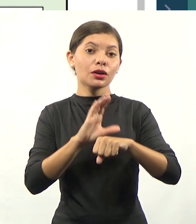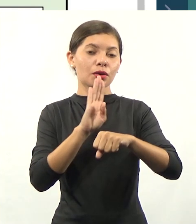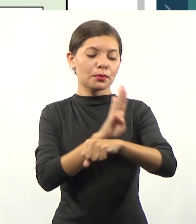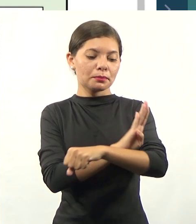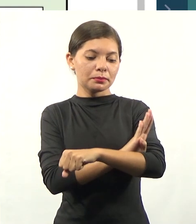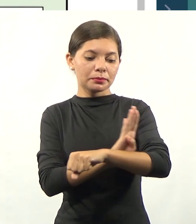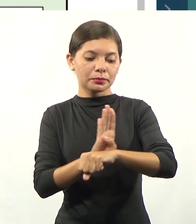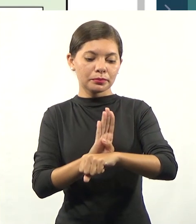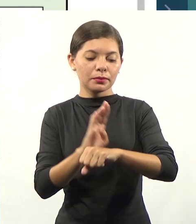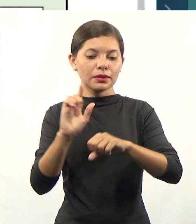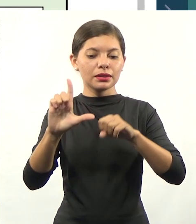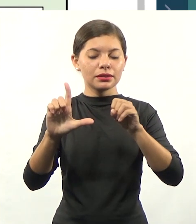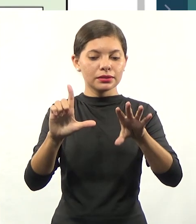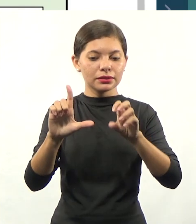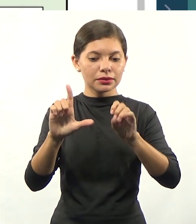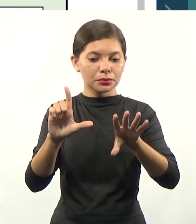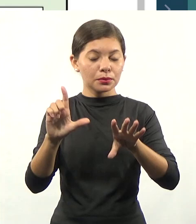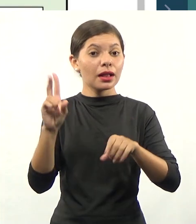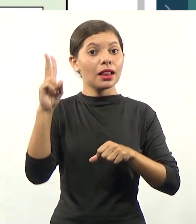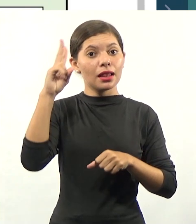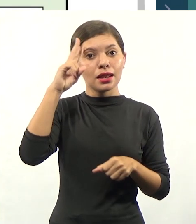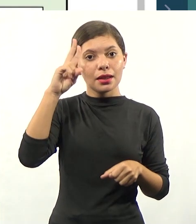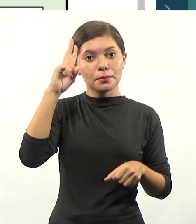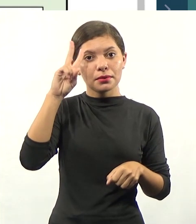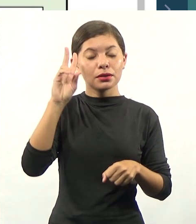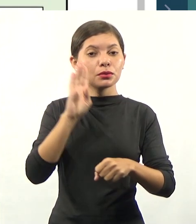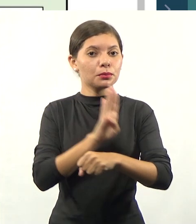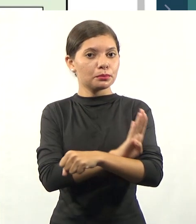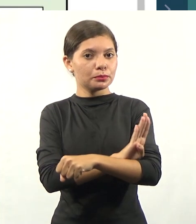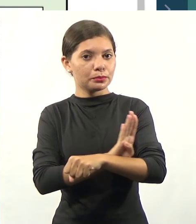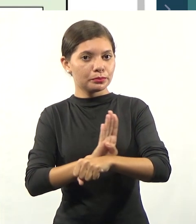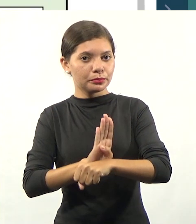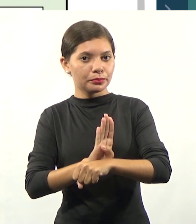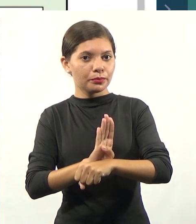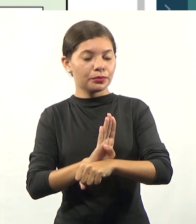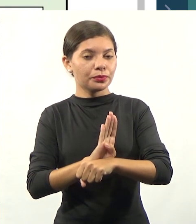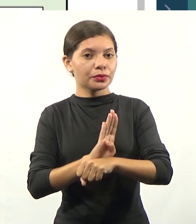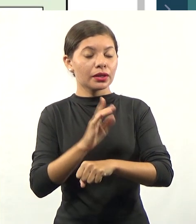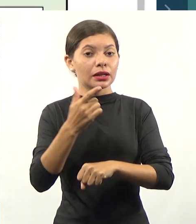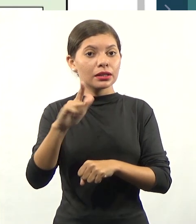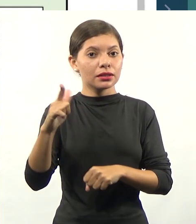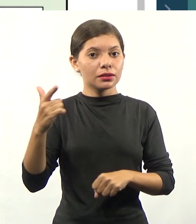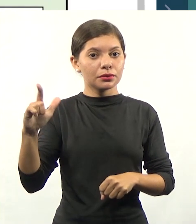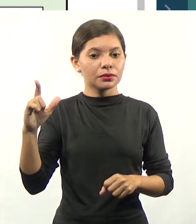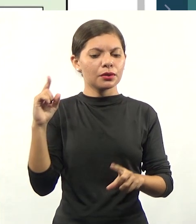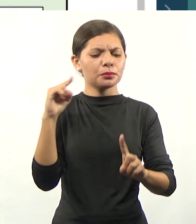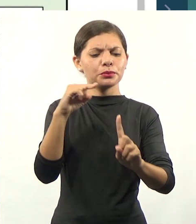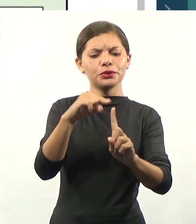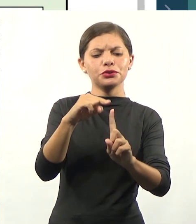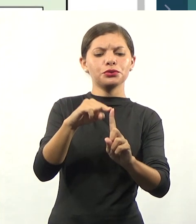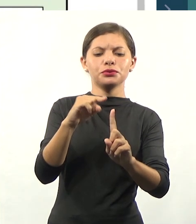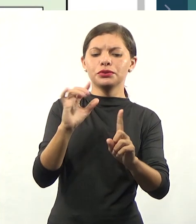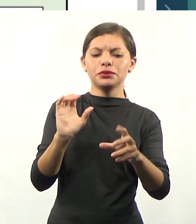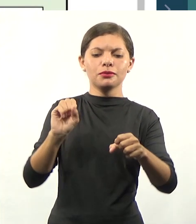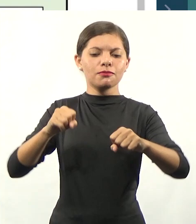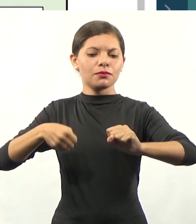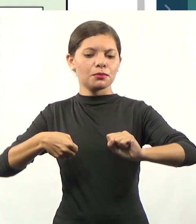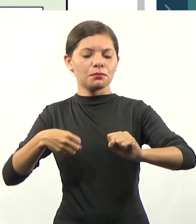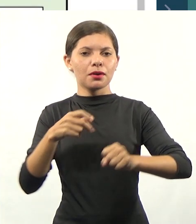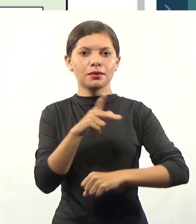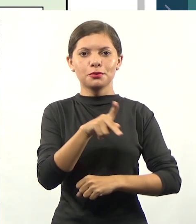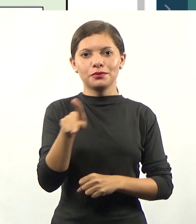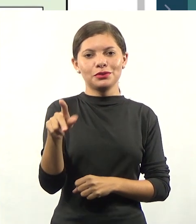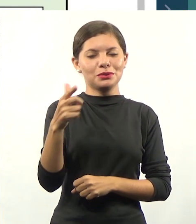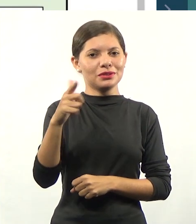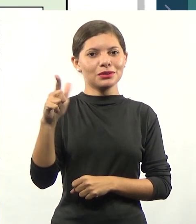e a licenciatura. Lembrando que o bacharelado, ele não tem a função de formar professores, a função de formar